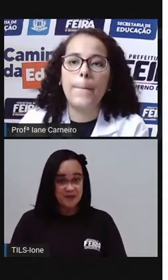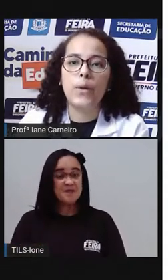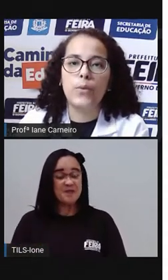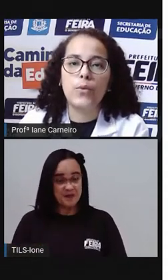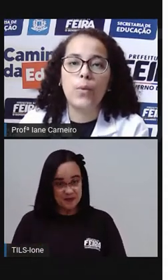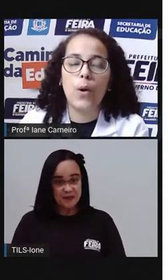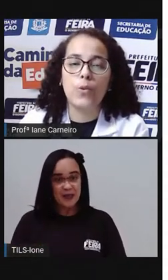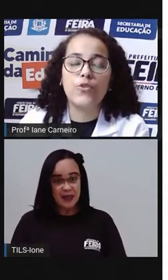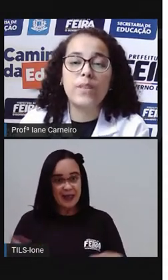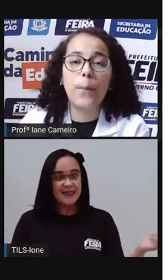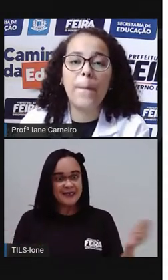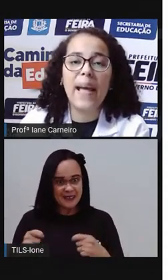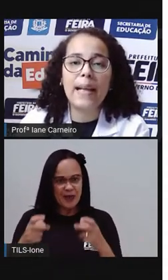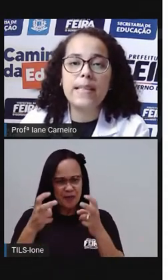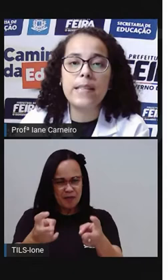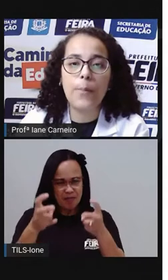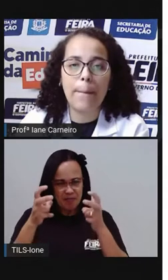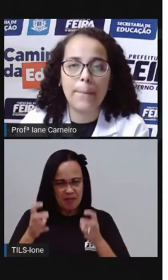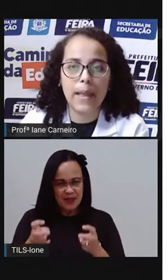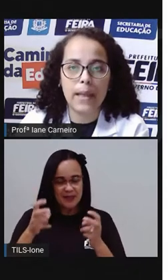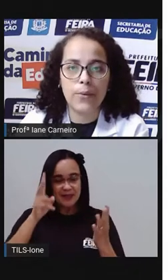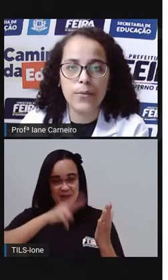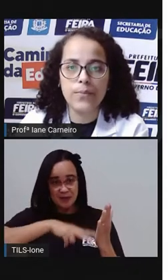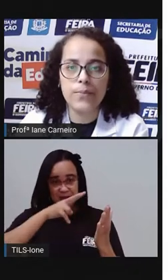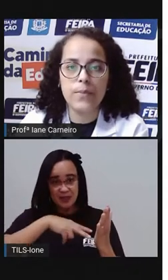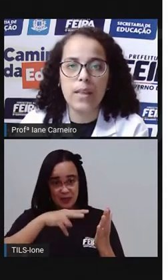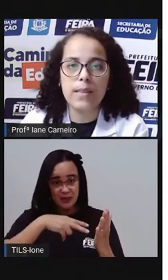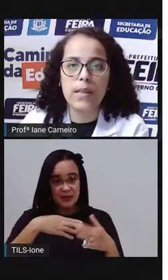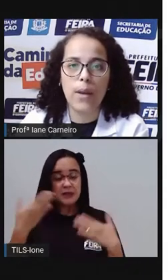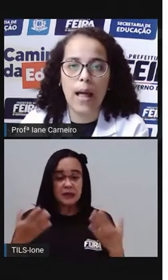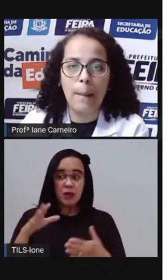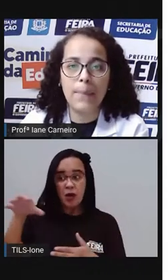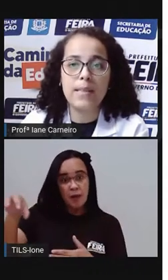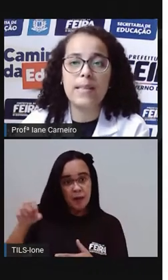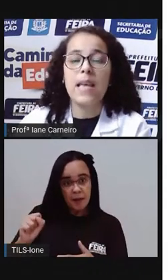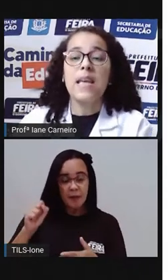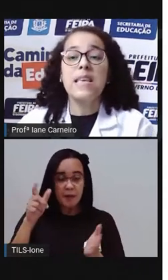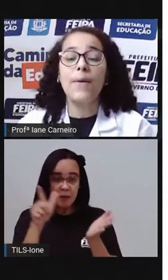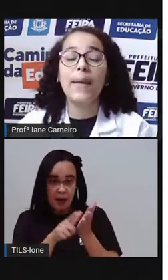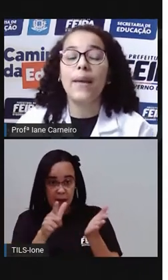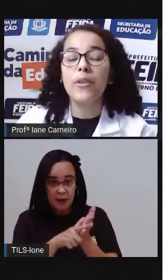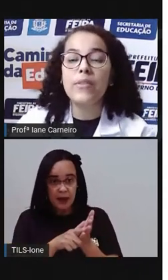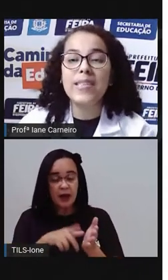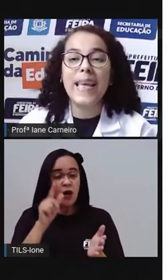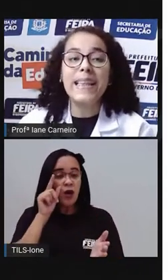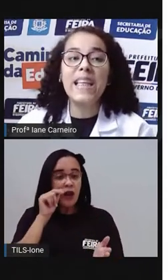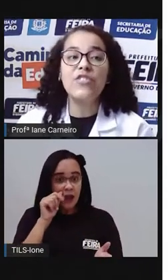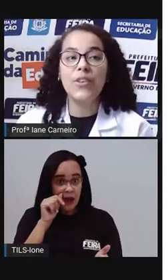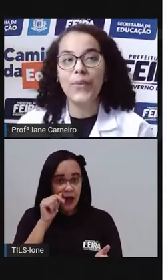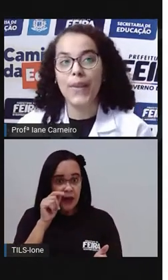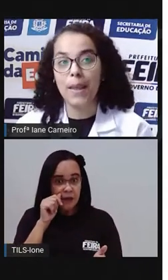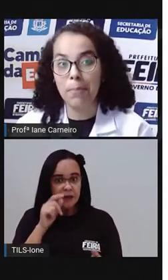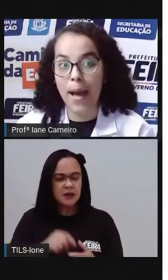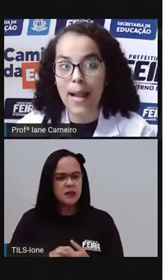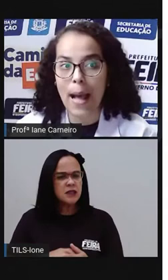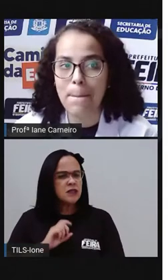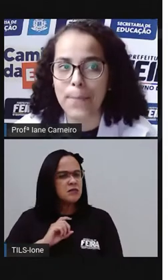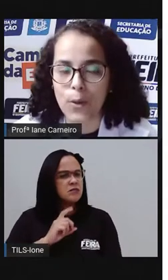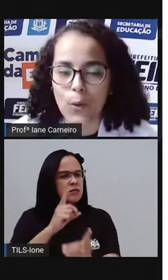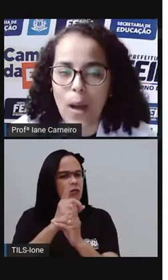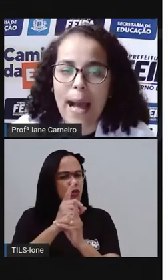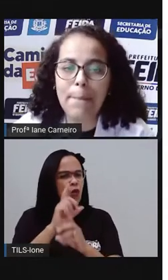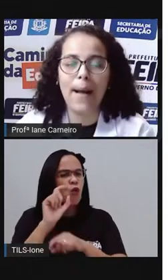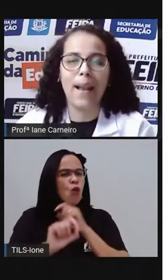Pronto, ótimo. Então, pega aí seu papel e seu lápis. E eu quero que você identifique para